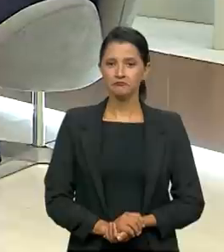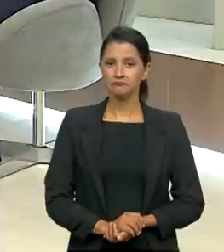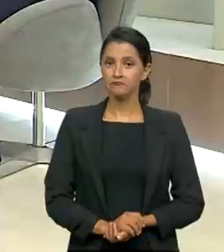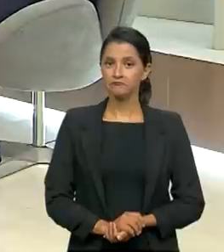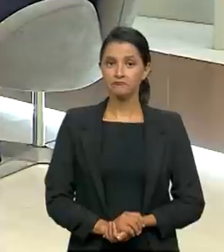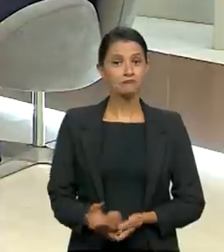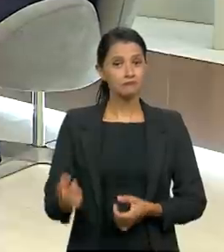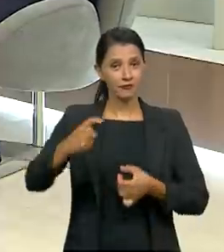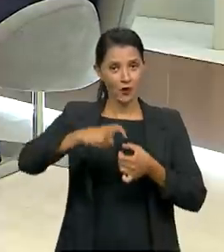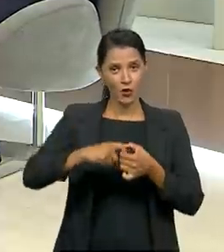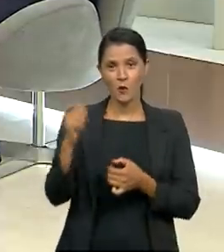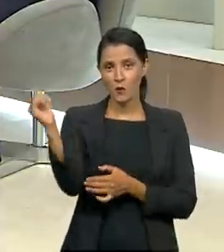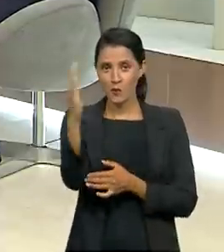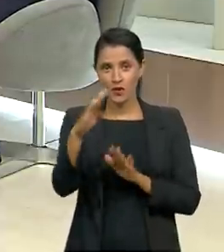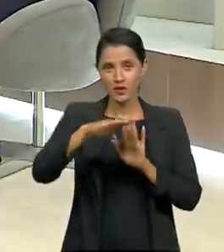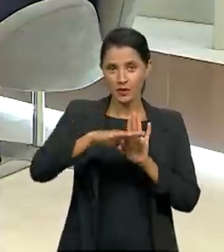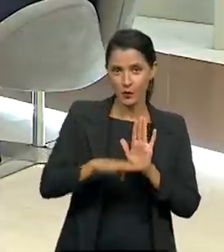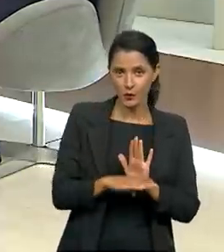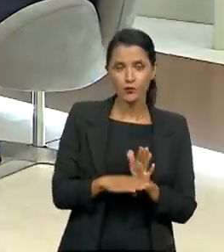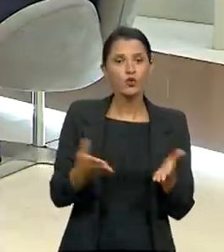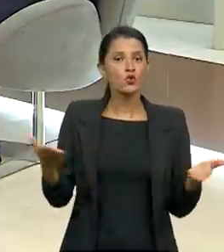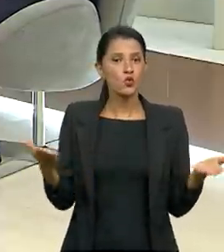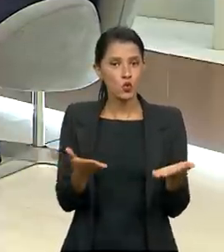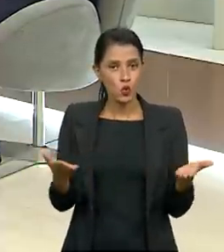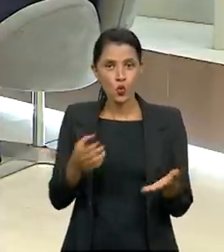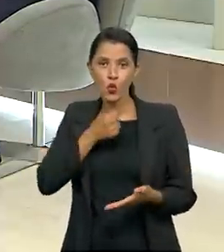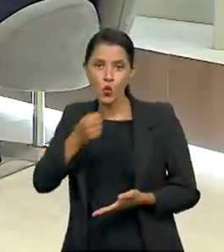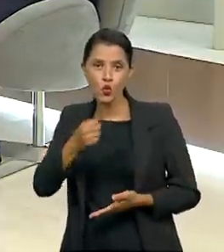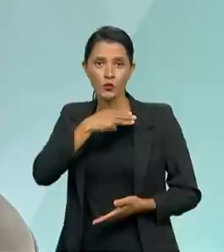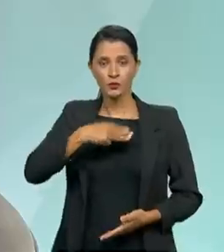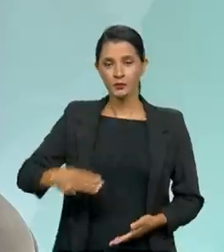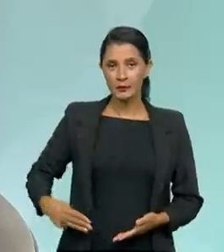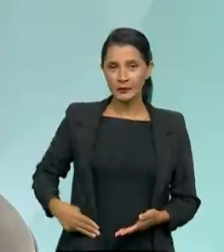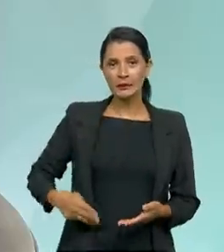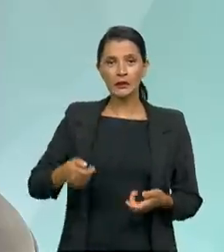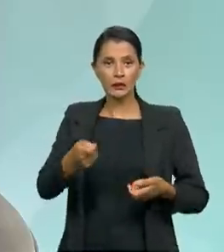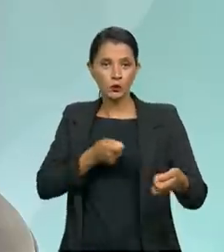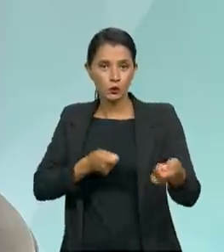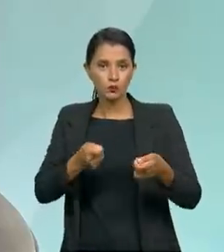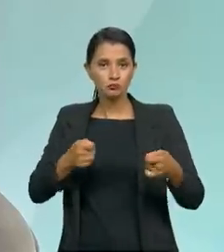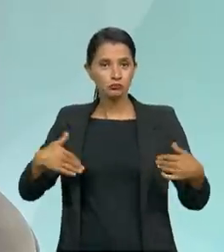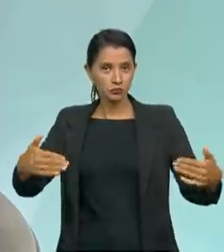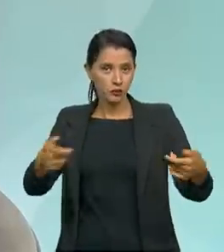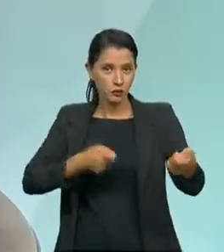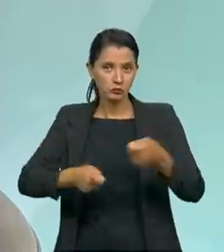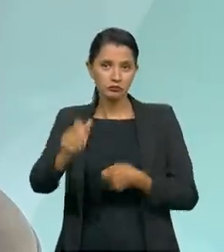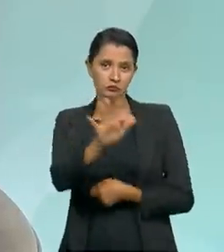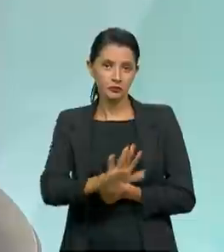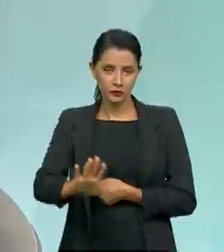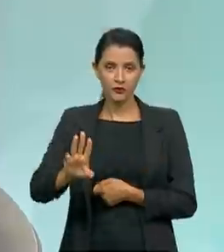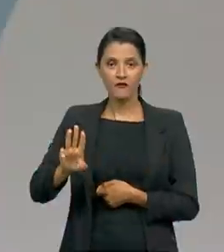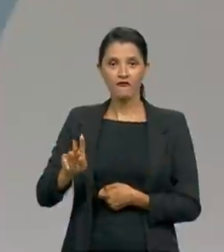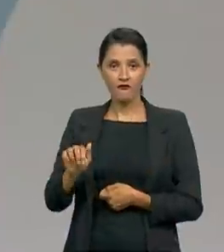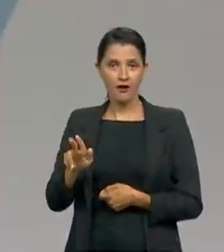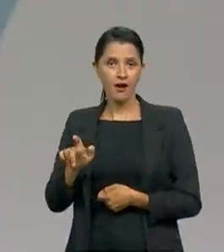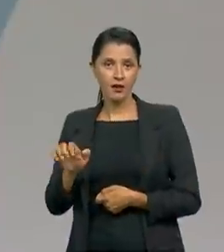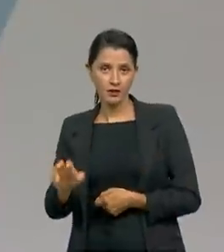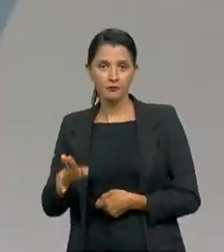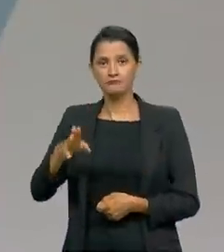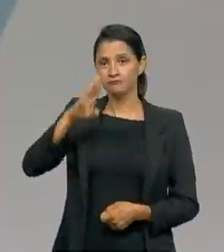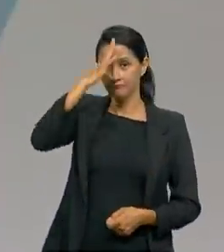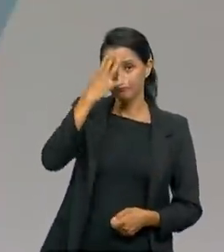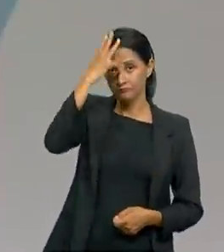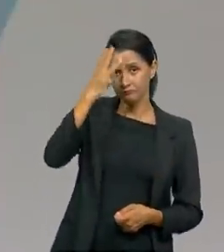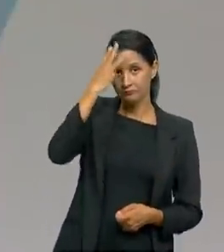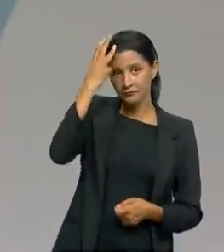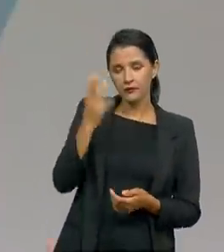Estamos de volta com o Brasil em Pauta. O entrevistado é o ministro da CGU, Wagner Rosário. Ministro, a gente